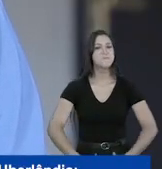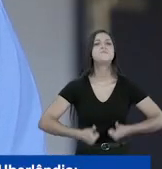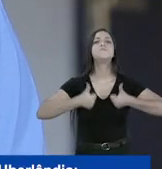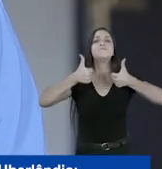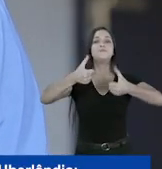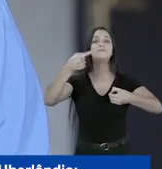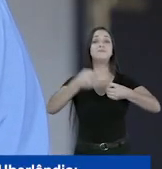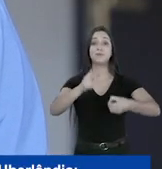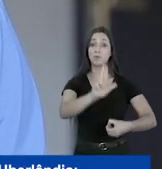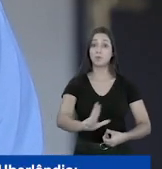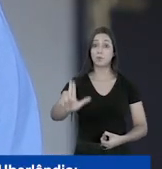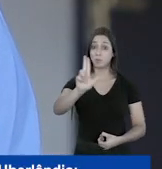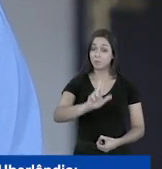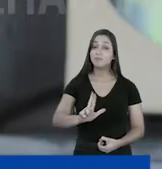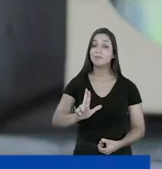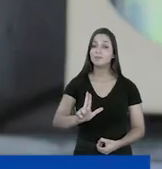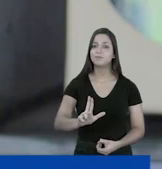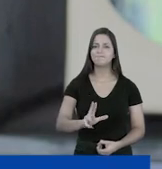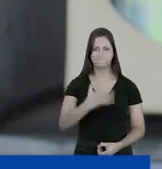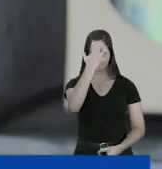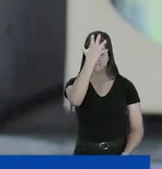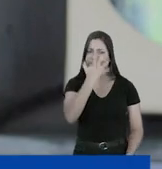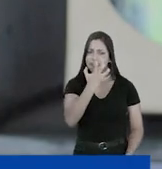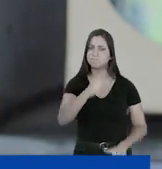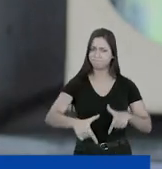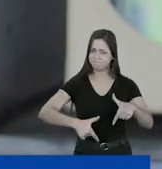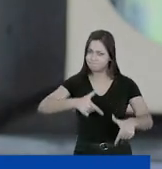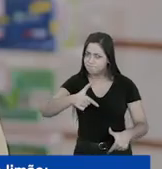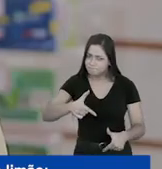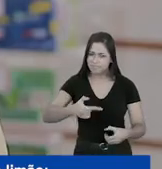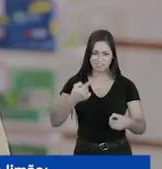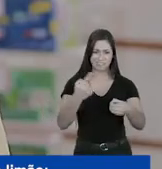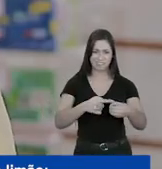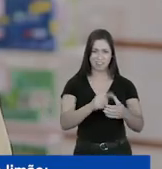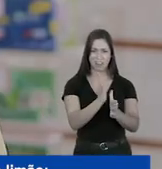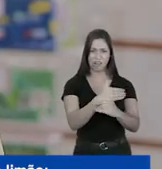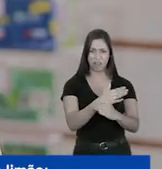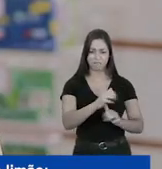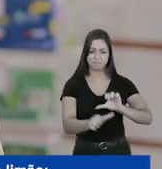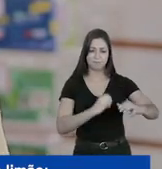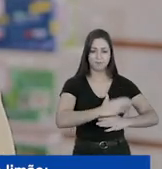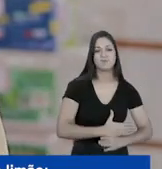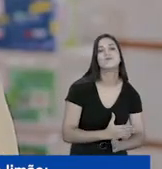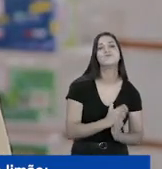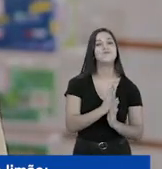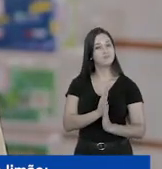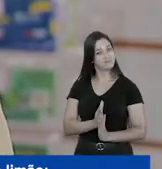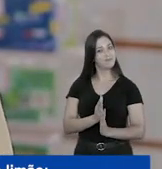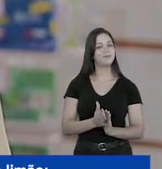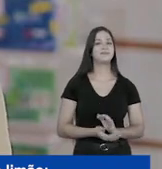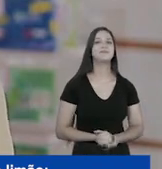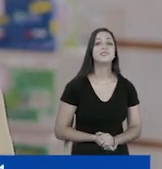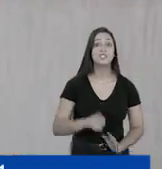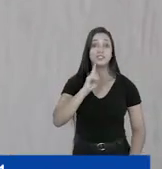melhorias pra cidade de Uberlândia. Tem um homem sério, trabalhador. Pegou a cidade cheia de problema e fez um suco